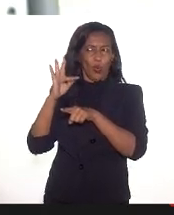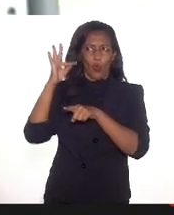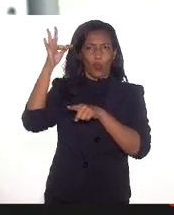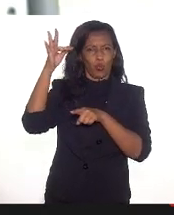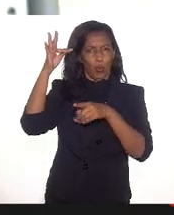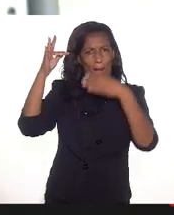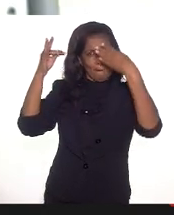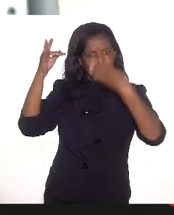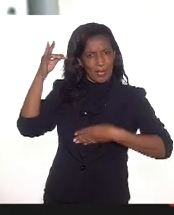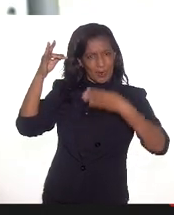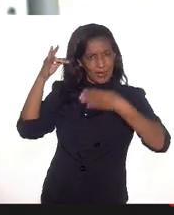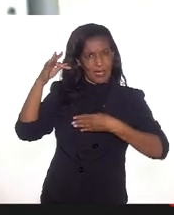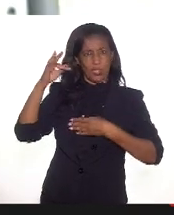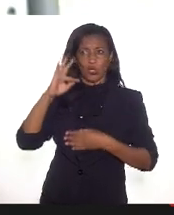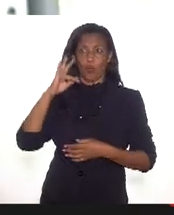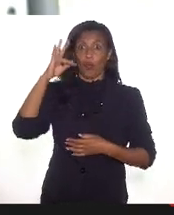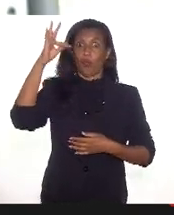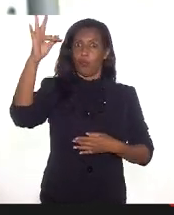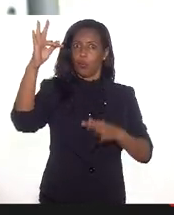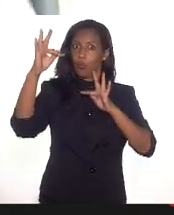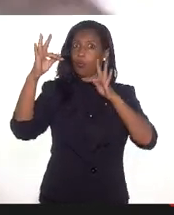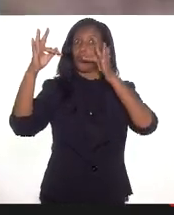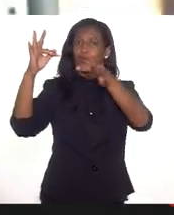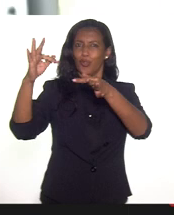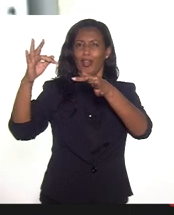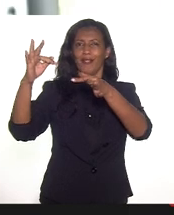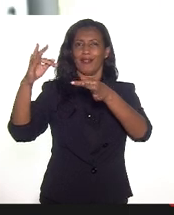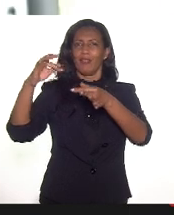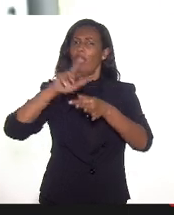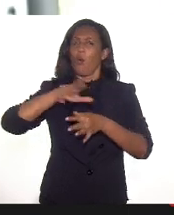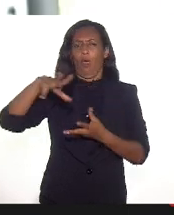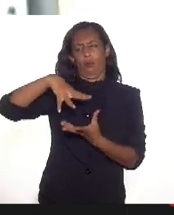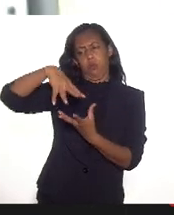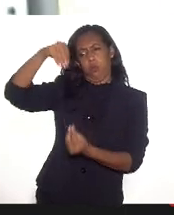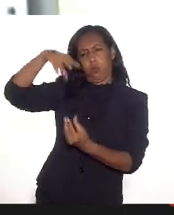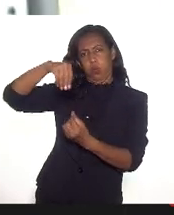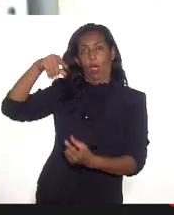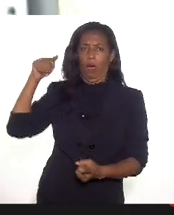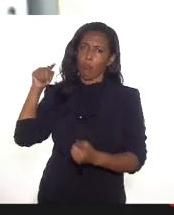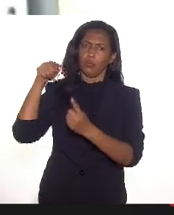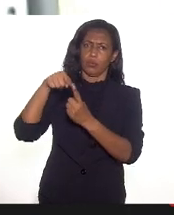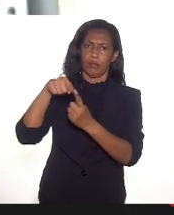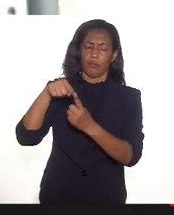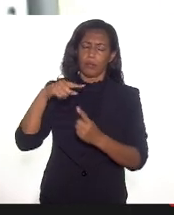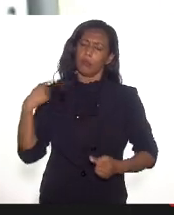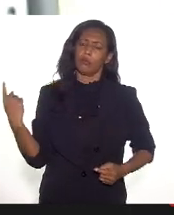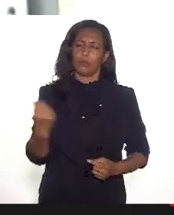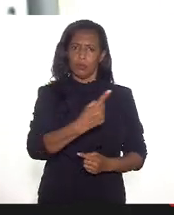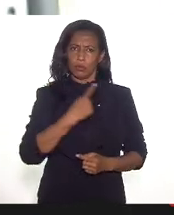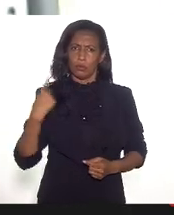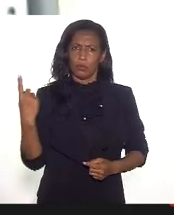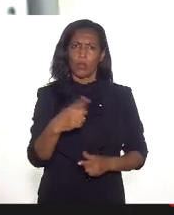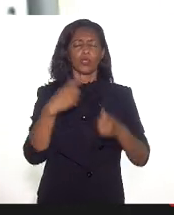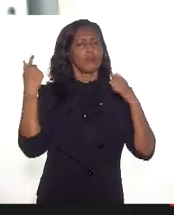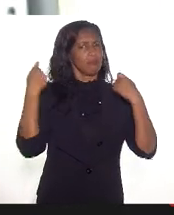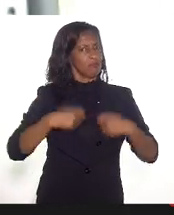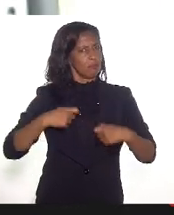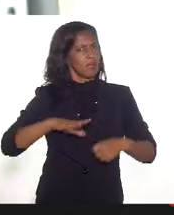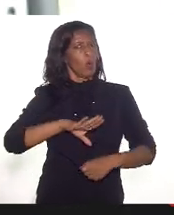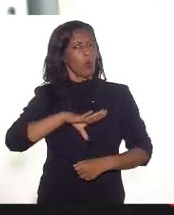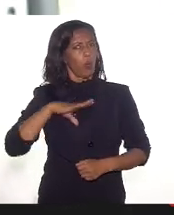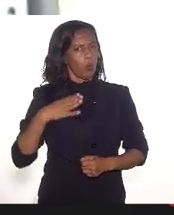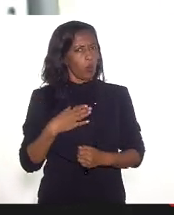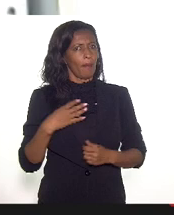futuro. Então, o futuro não é apenas uma coisa abstrata, é um desafio que nós temos e precisamos enfrentar.